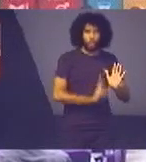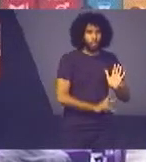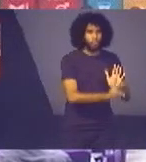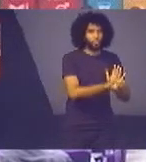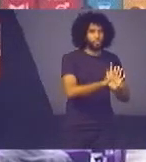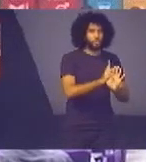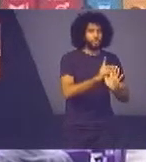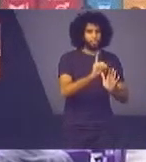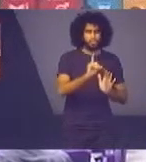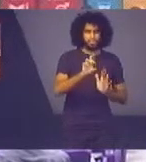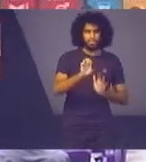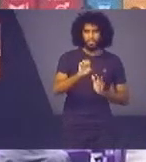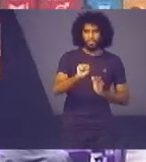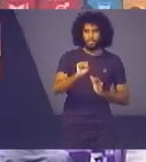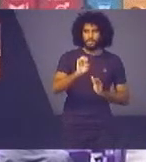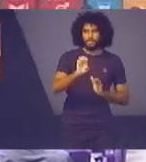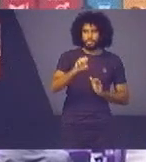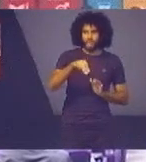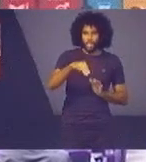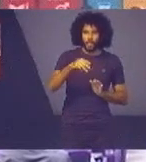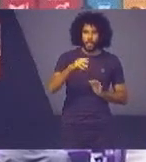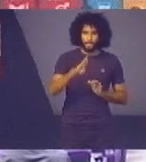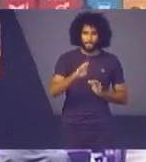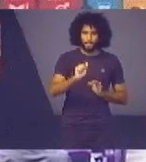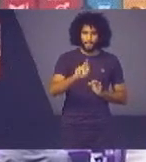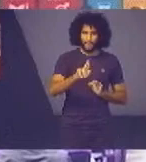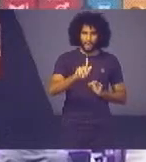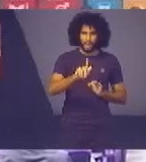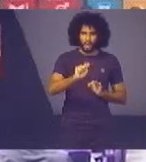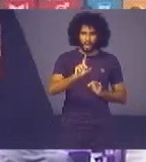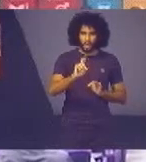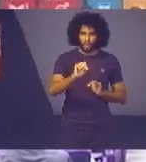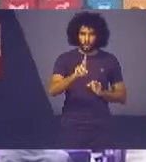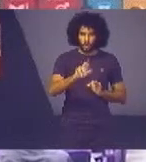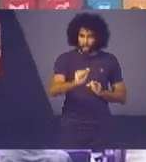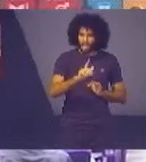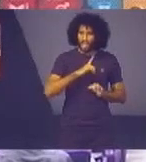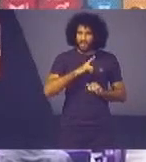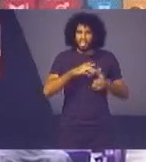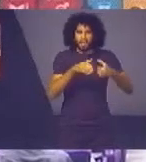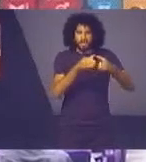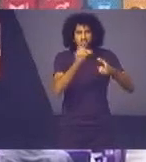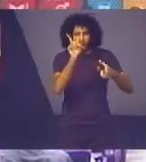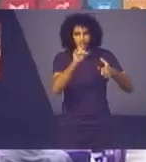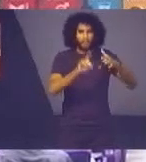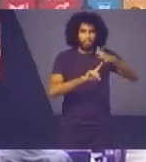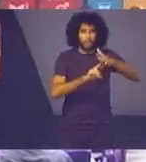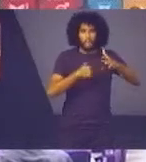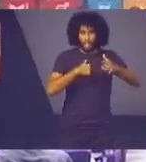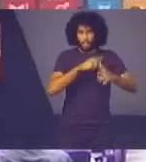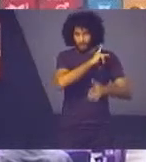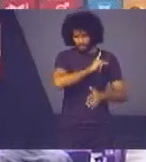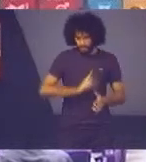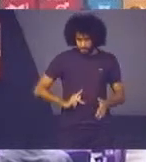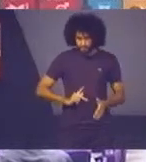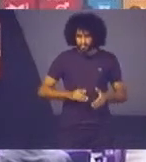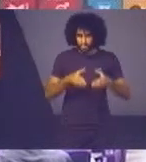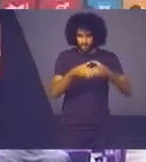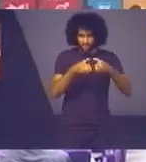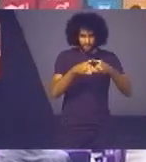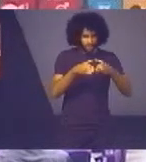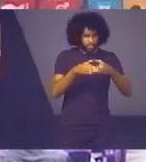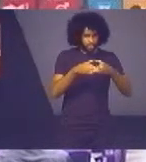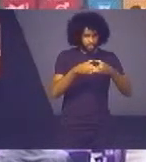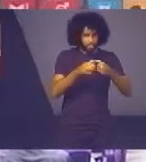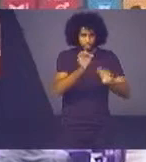tenho todas as terças sessão tenho sessão todas as sextas do conselho da magistratura sou presidente da comissão da cooperação